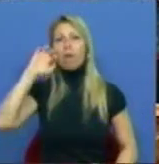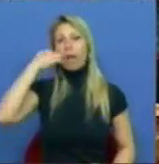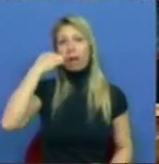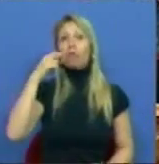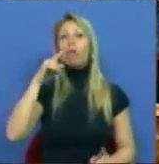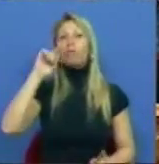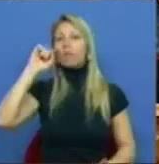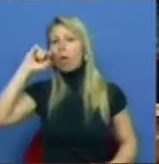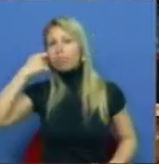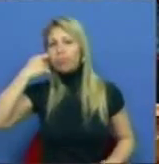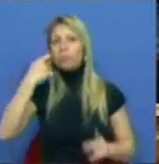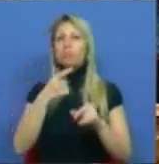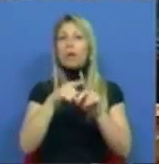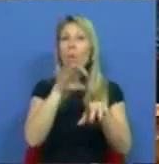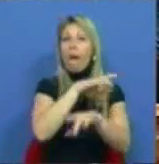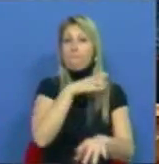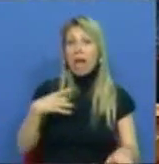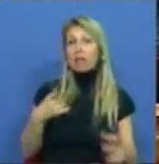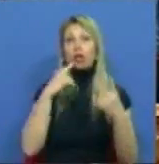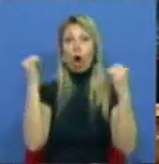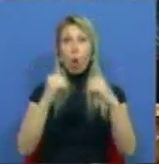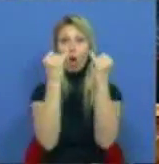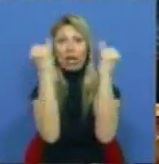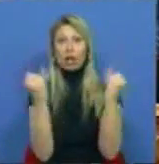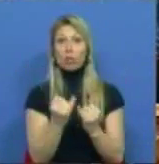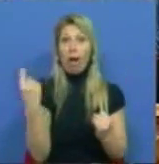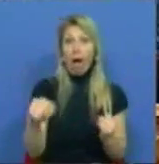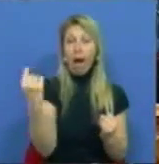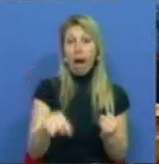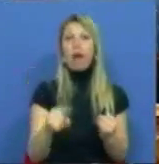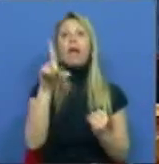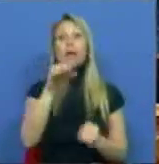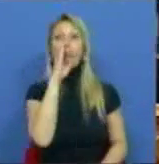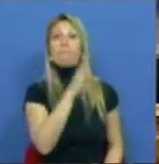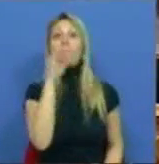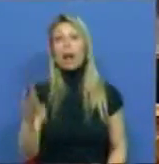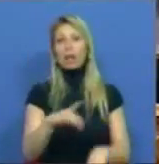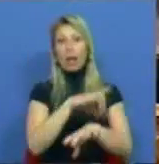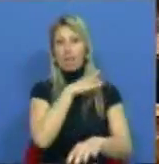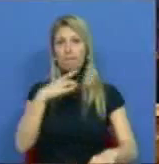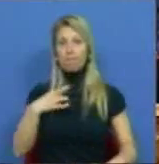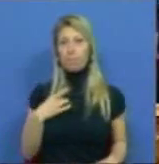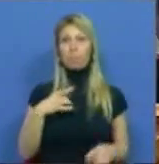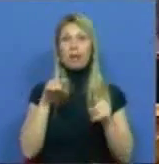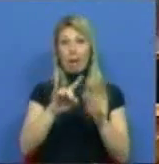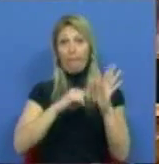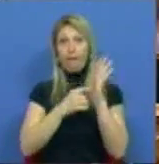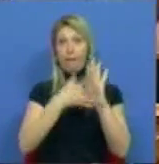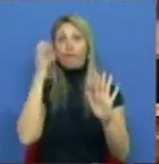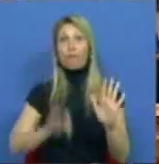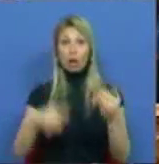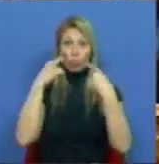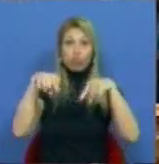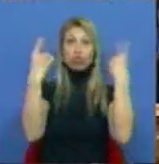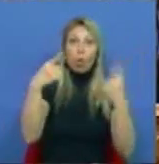em relação aos médicos, aos protocolos internacionais que existem e às práticas clínicas. Este veto mostrou